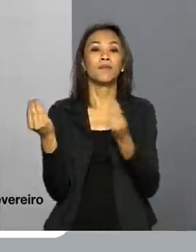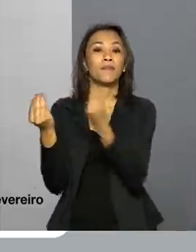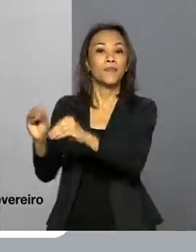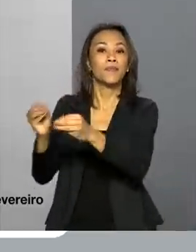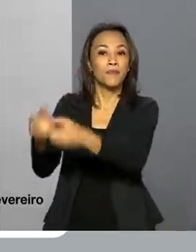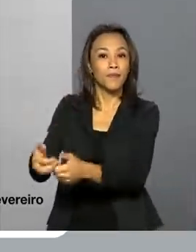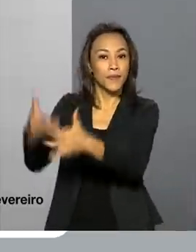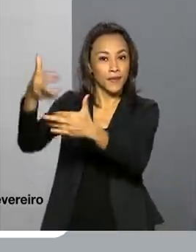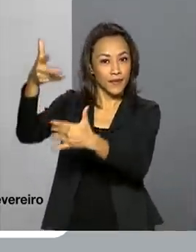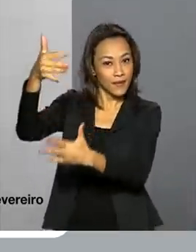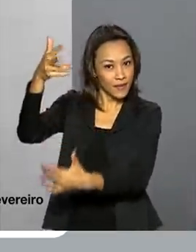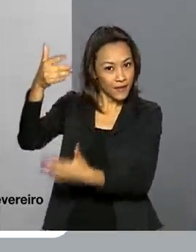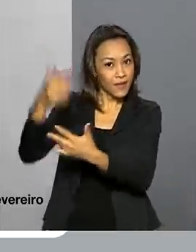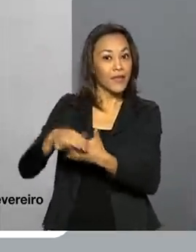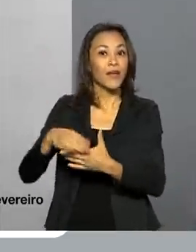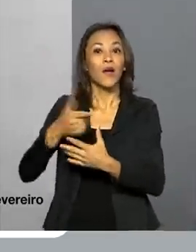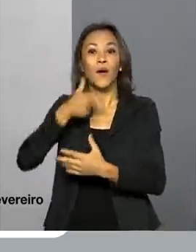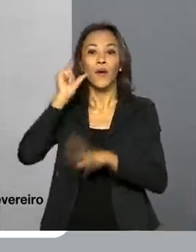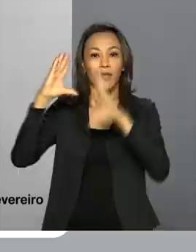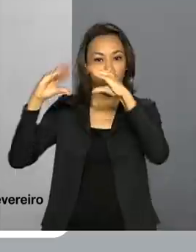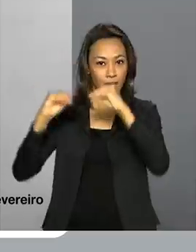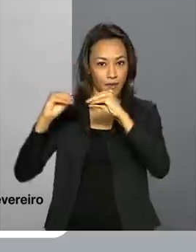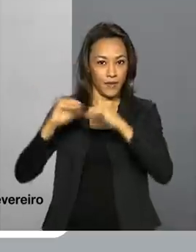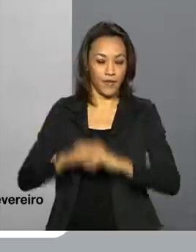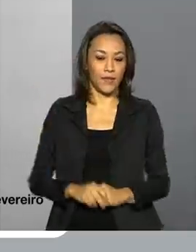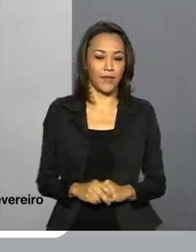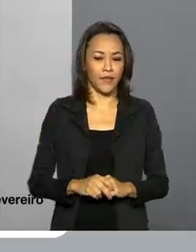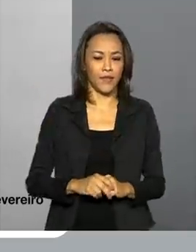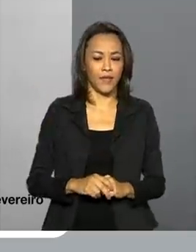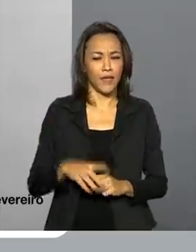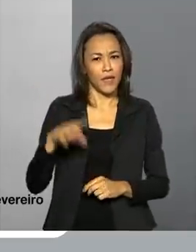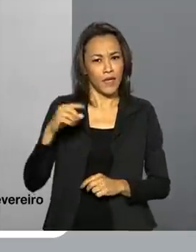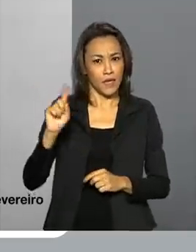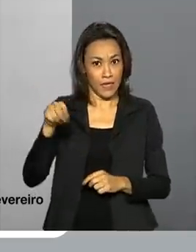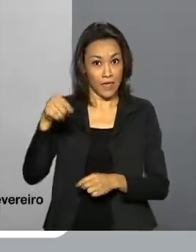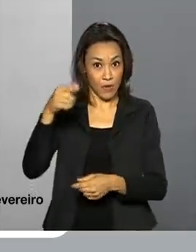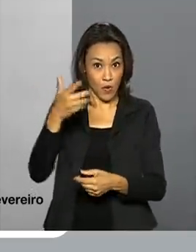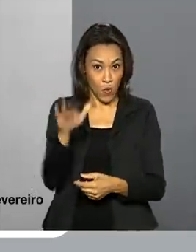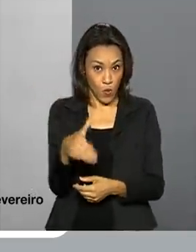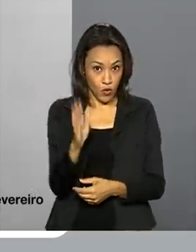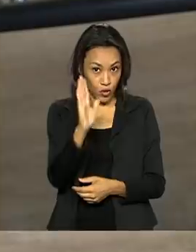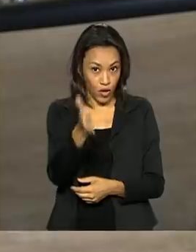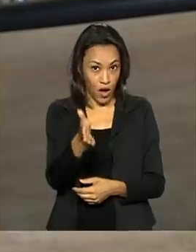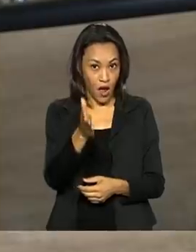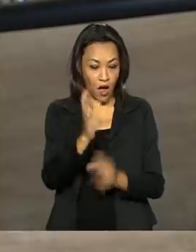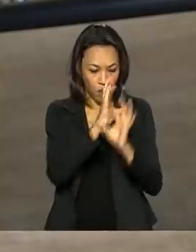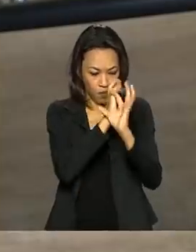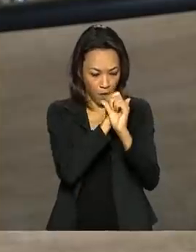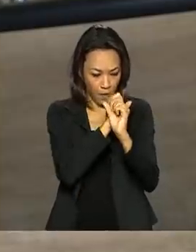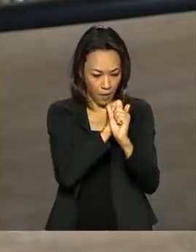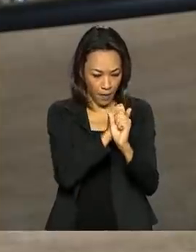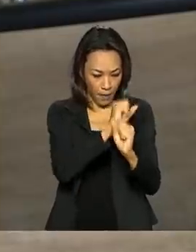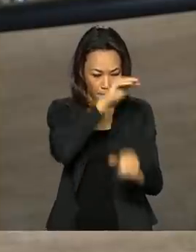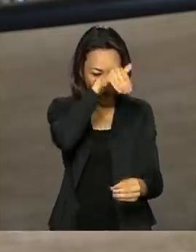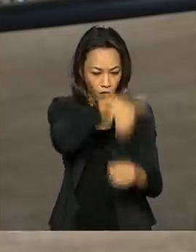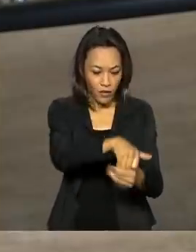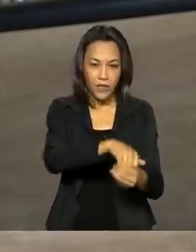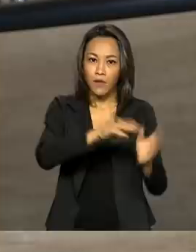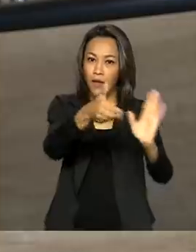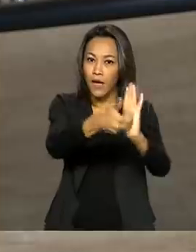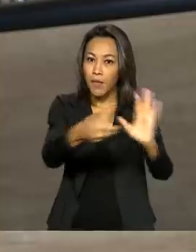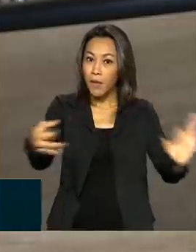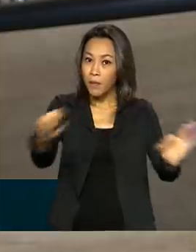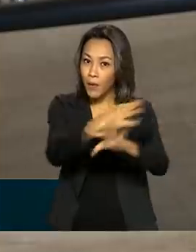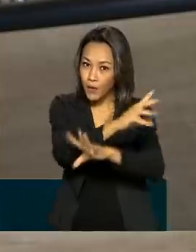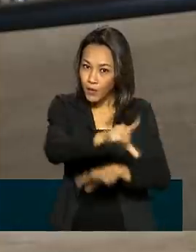sociais no início da noite. Logo, pouco tempo depois, quando foi concluída a eleição da Câmara, ele